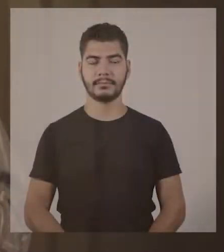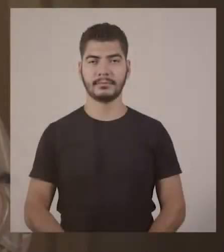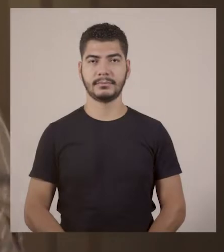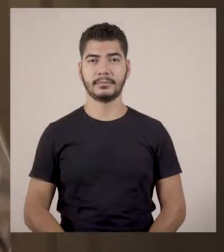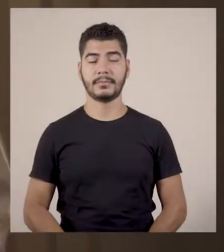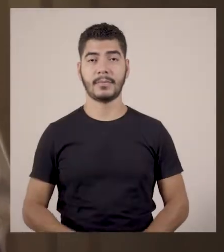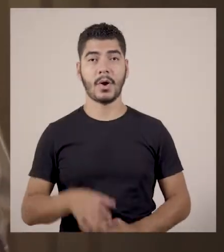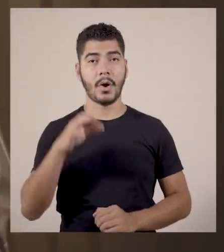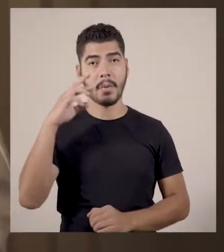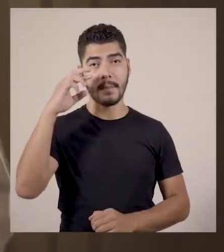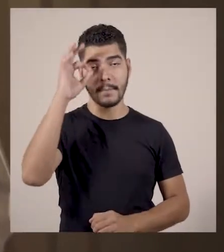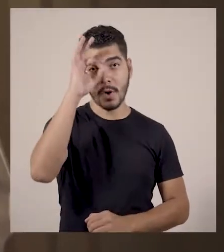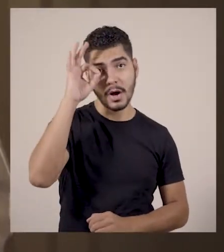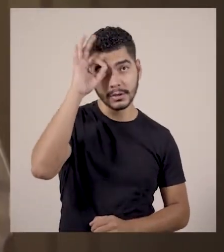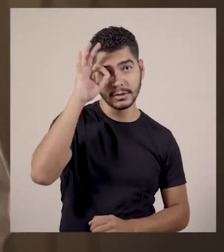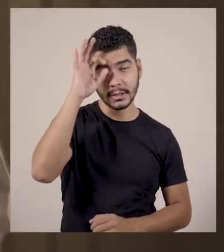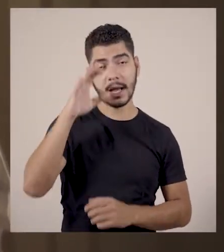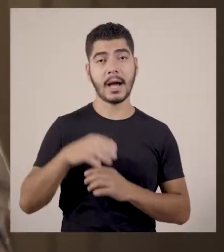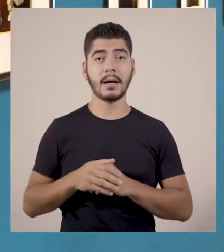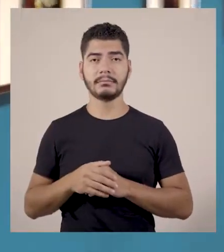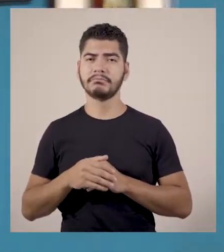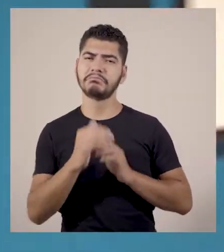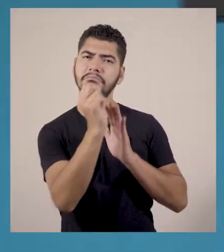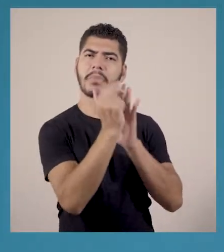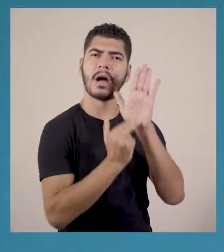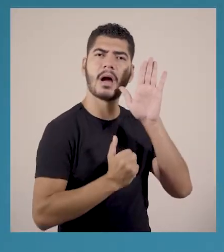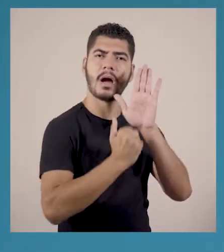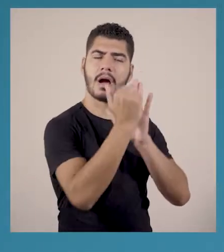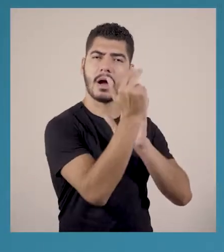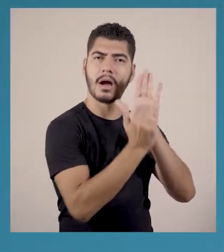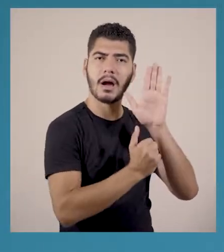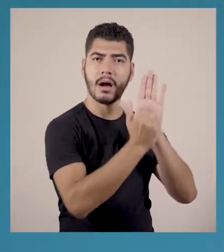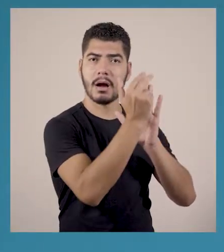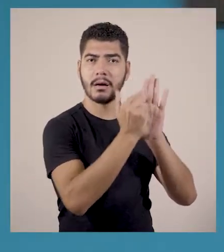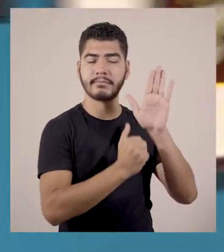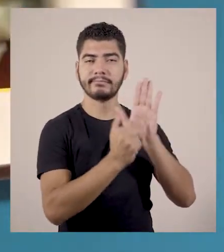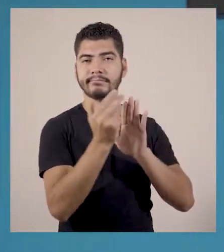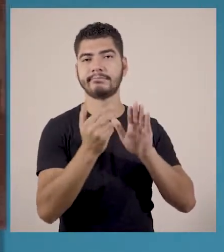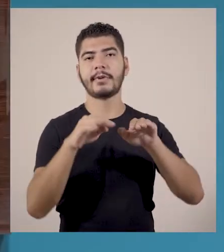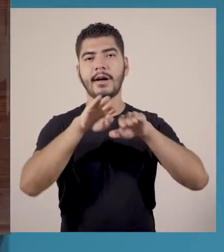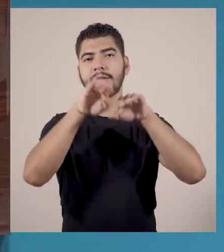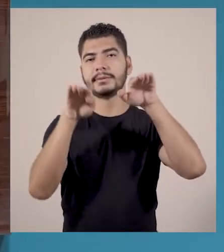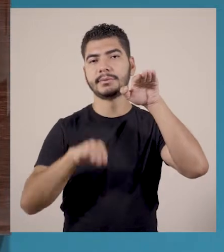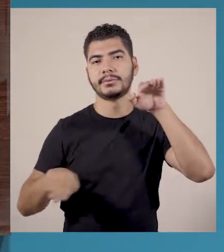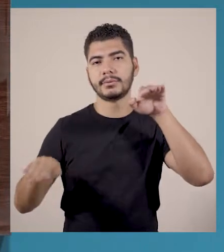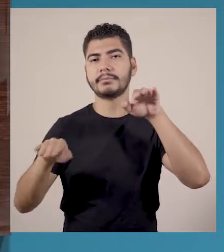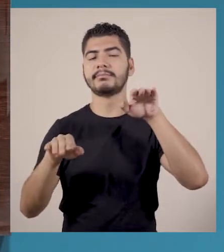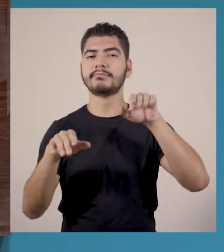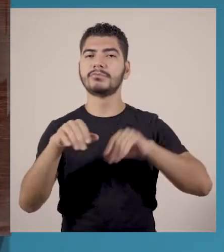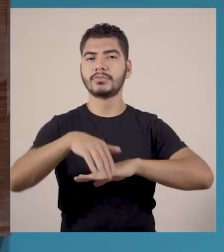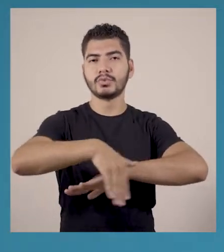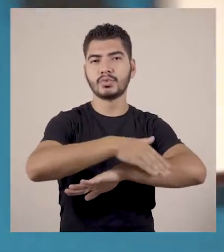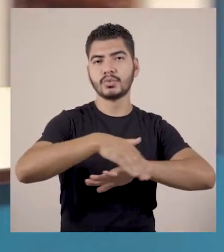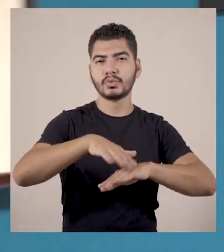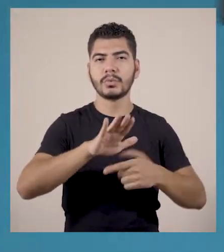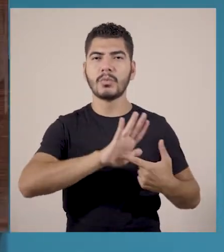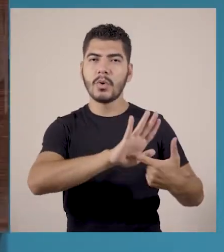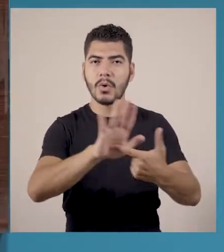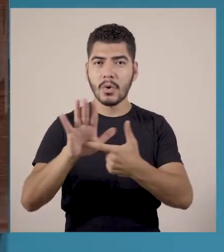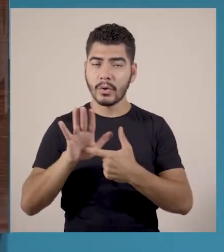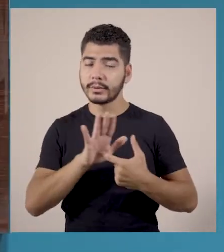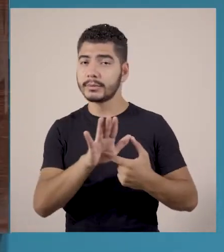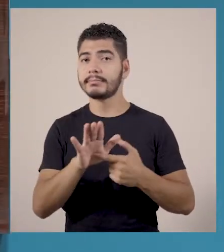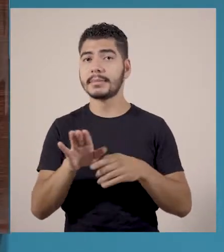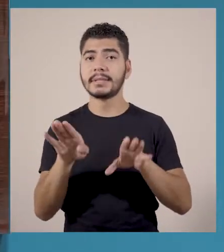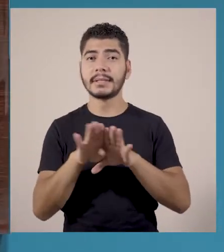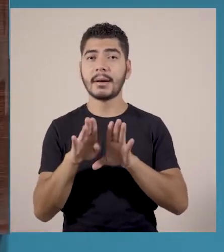Cândido Portinari colocou em suas telas a desigualdade social das ruas e levou